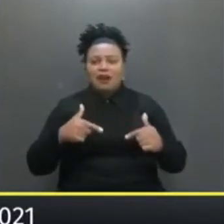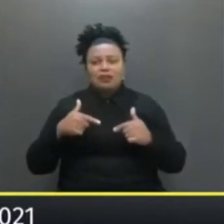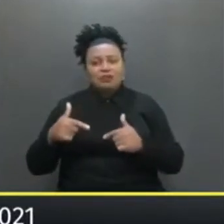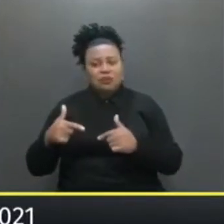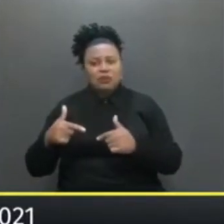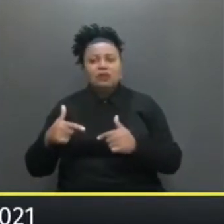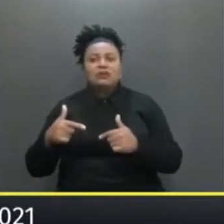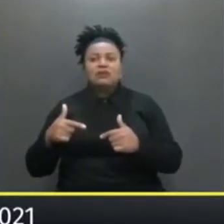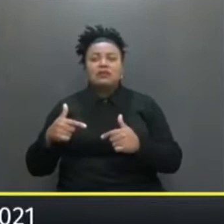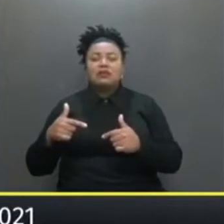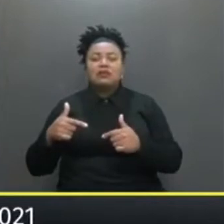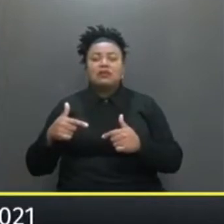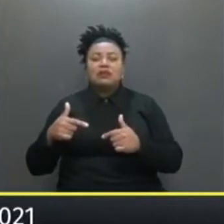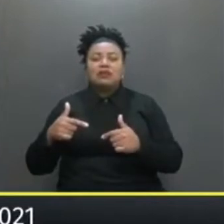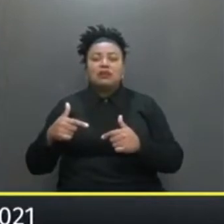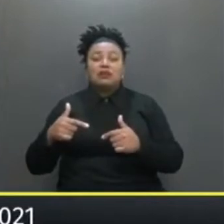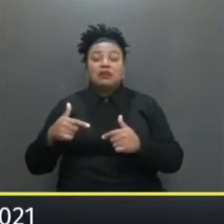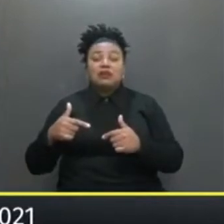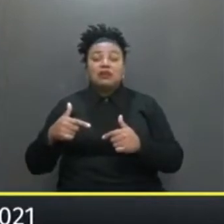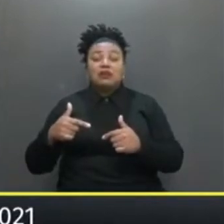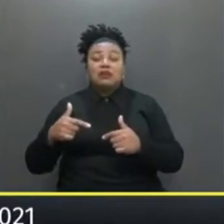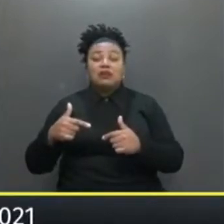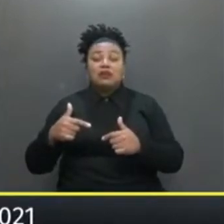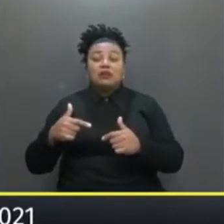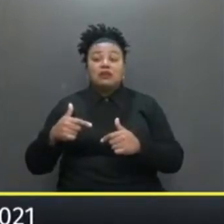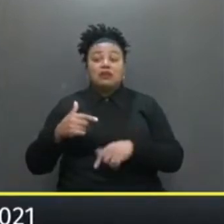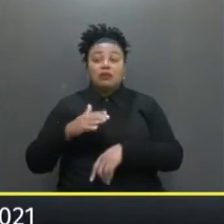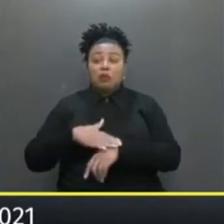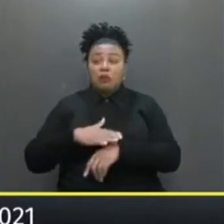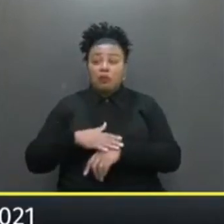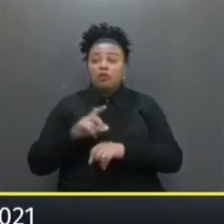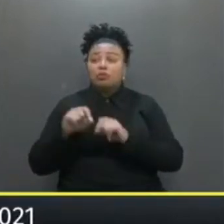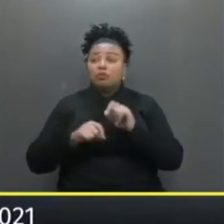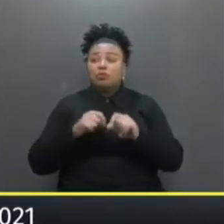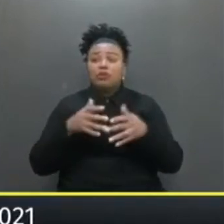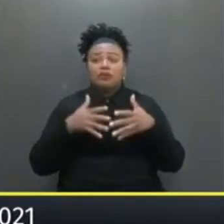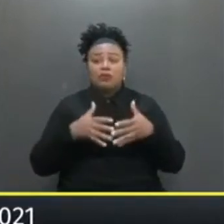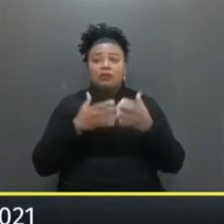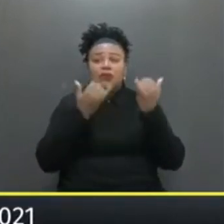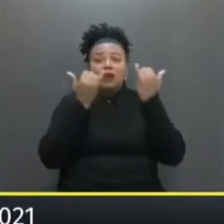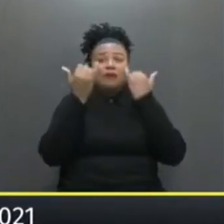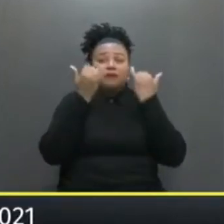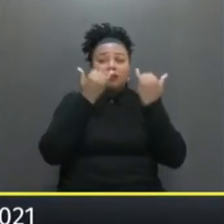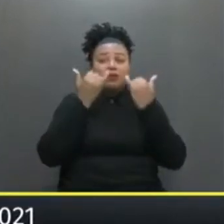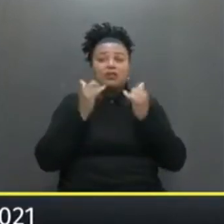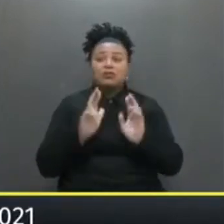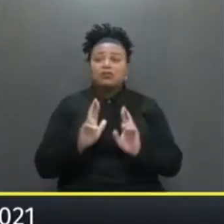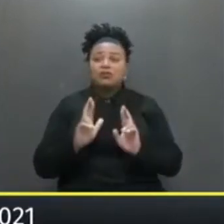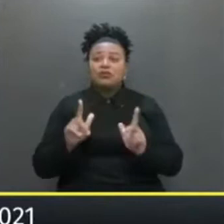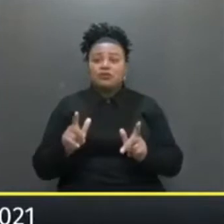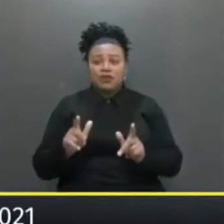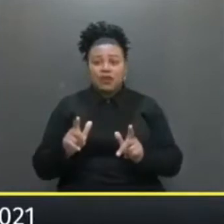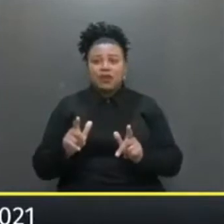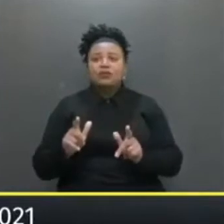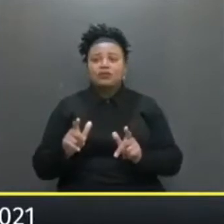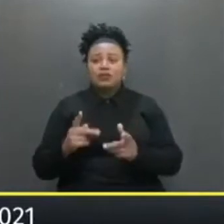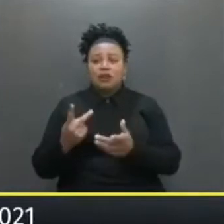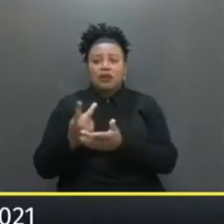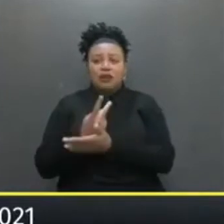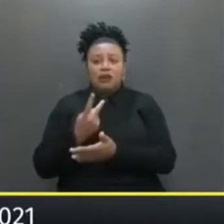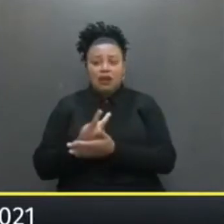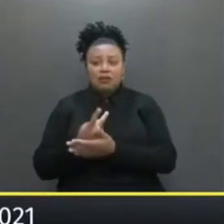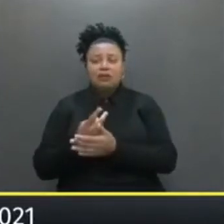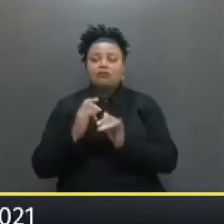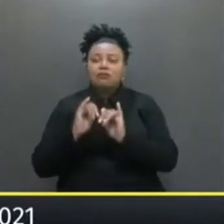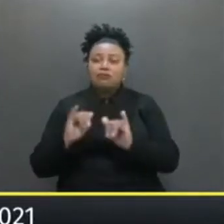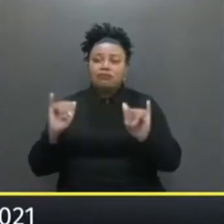Distribuição Daí se chegou O momento Não O que está dando Confusão É que a informação Está chegando De forma Extremamente equivocada